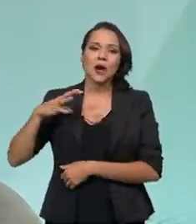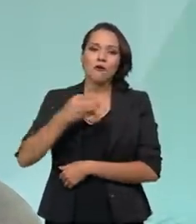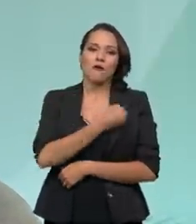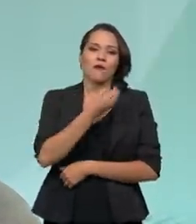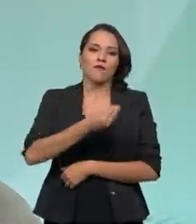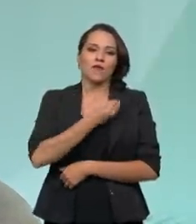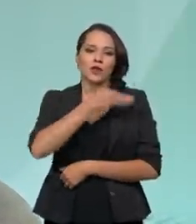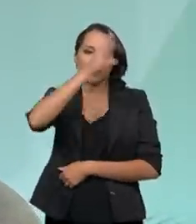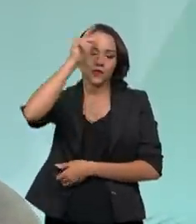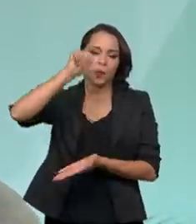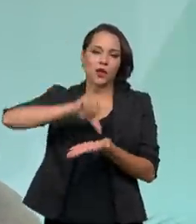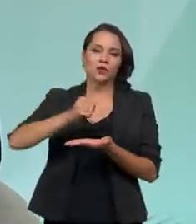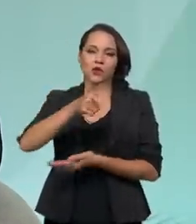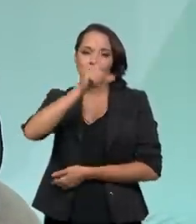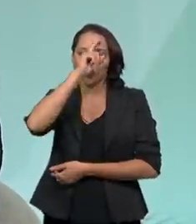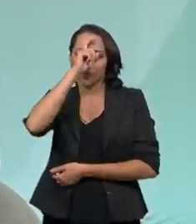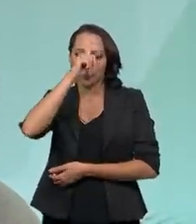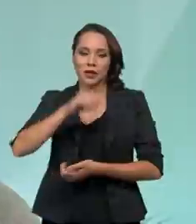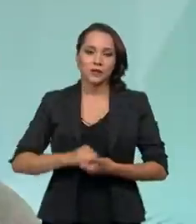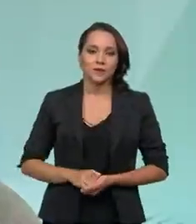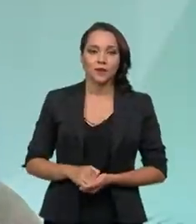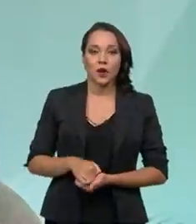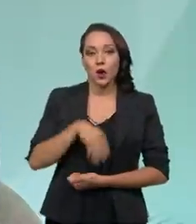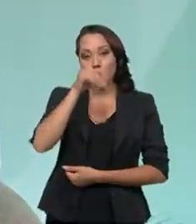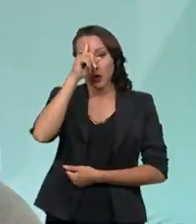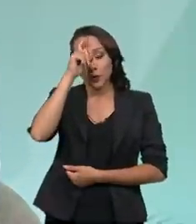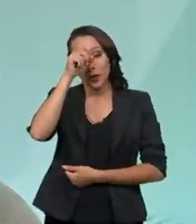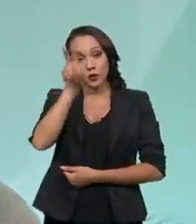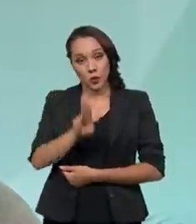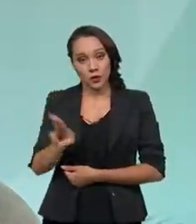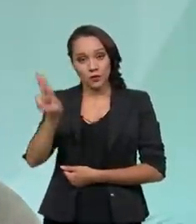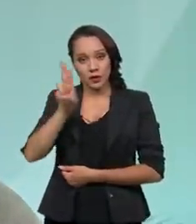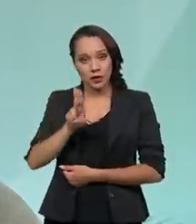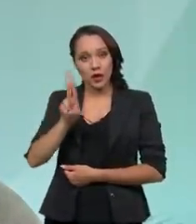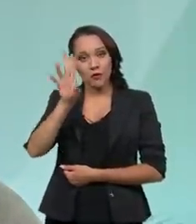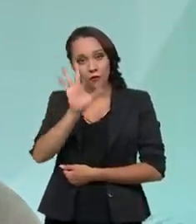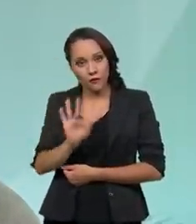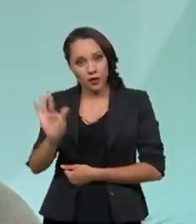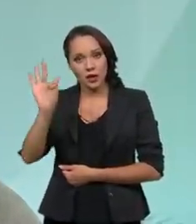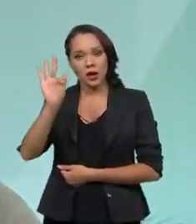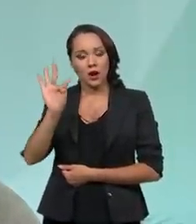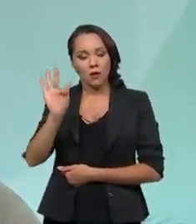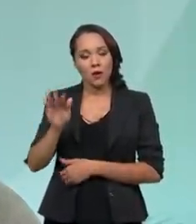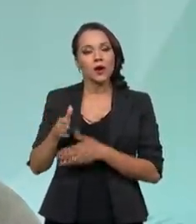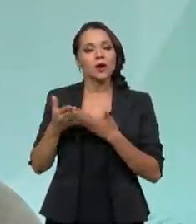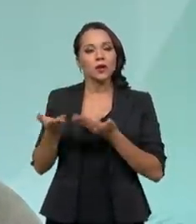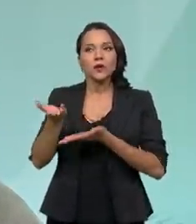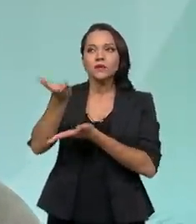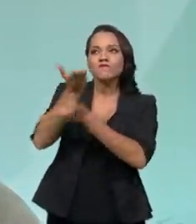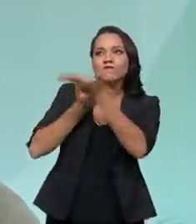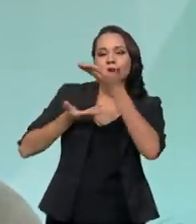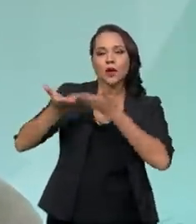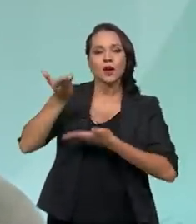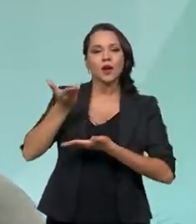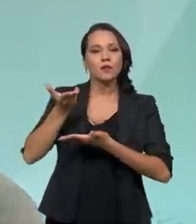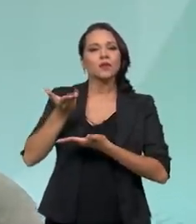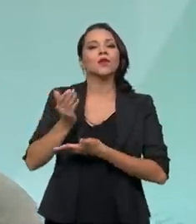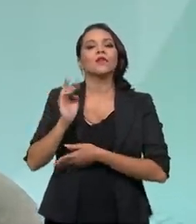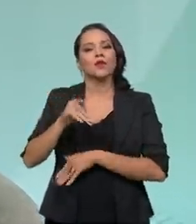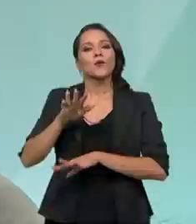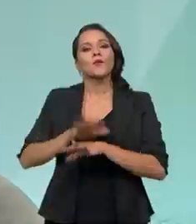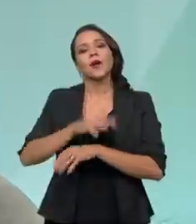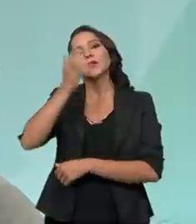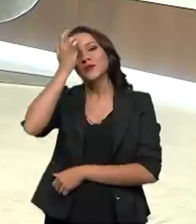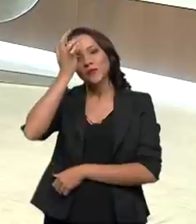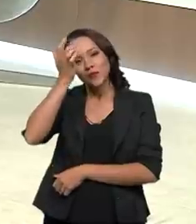em outros hospitais. Nossos hospitais são hospitais universitários, federais, então este intercâmbio e essa ligação ficou mais